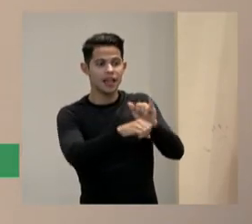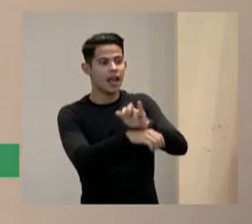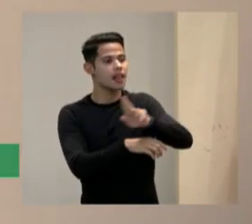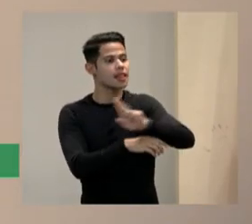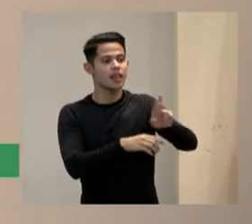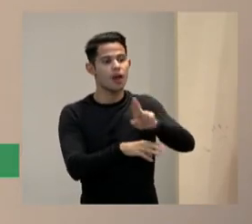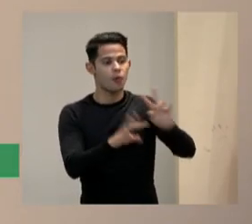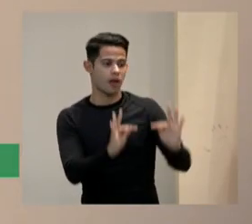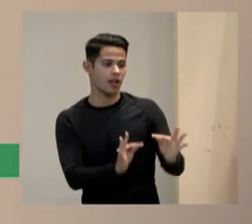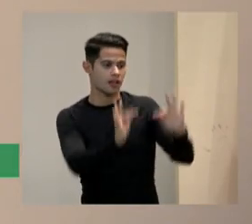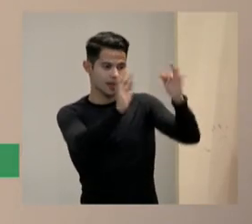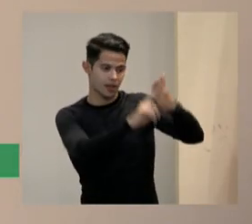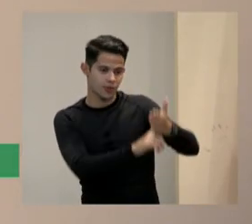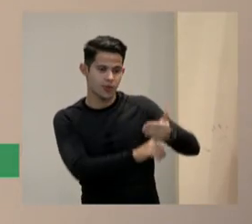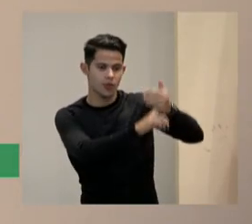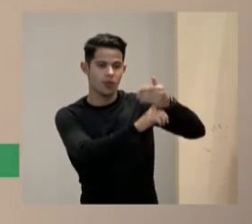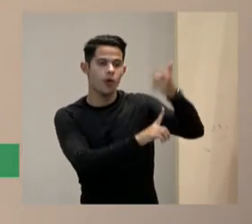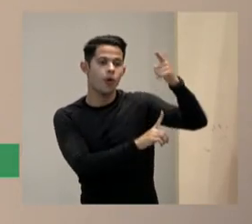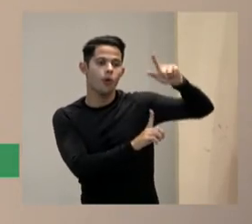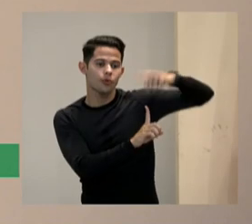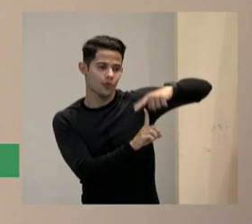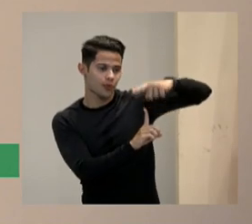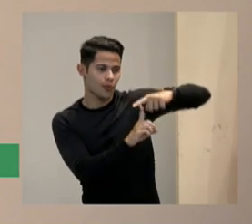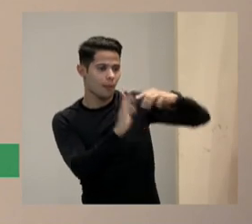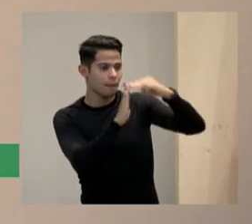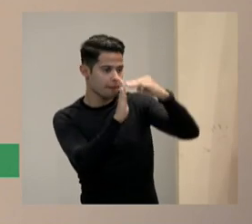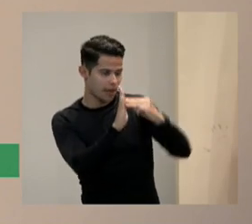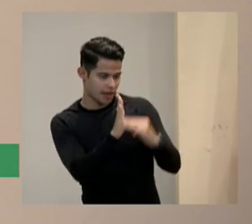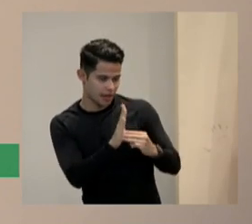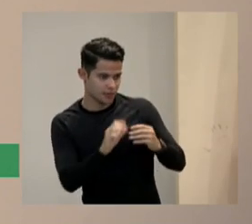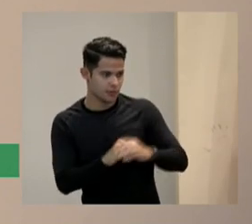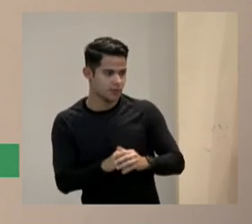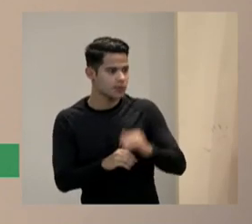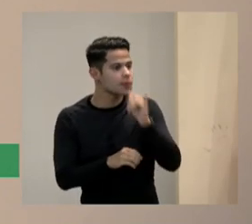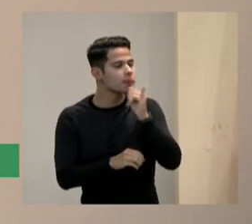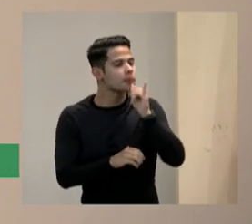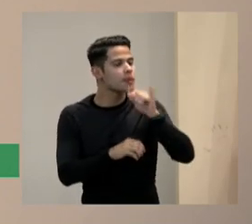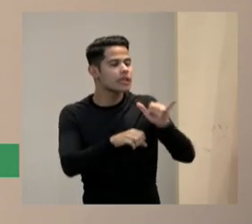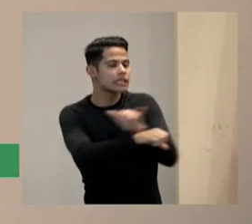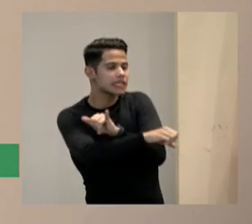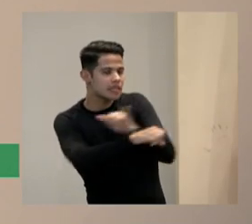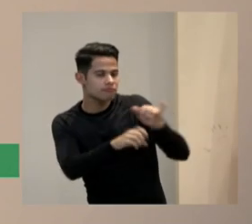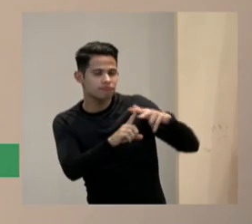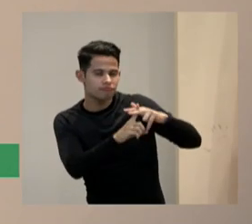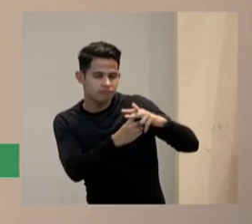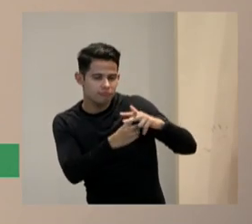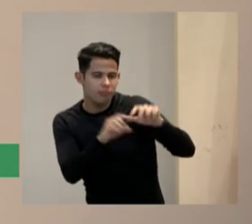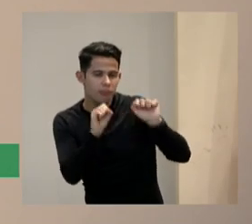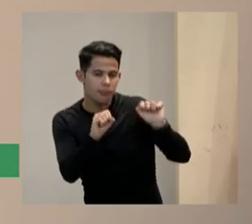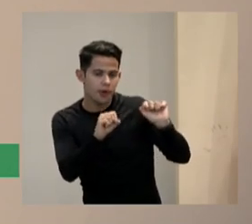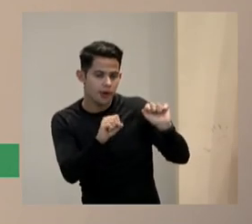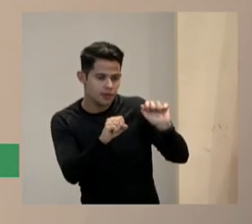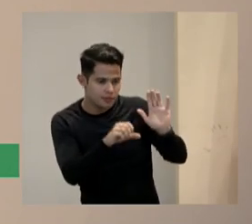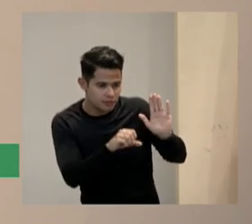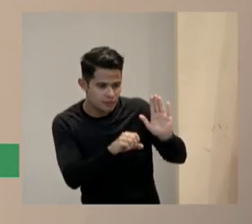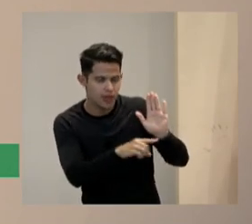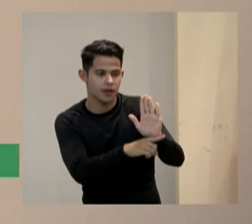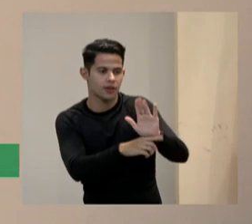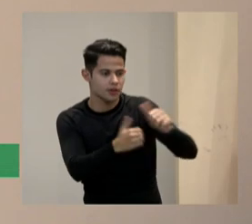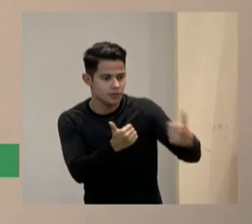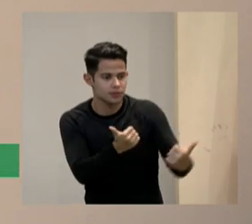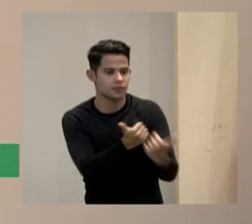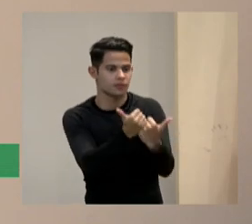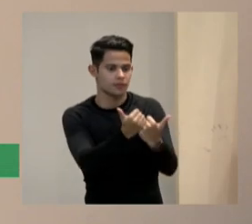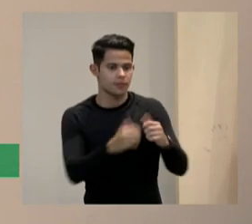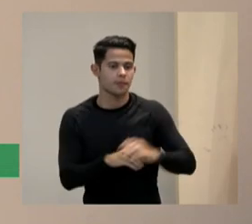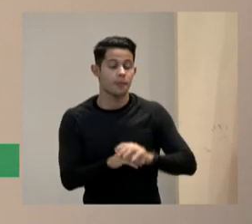métodos de resposta acesso a outro tipo de ferramentas que possam me ajudar outro